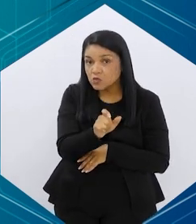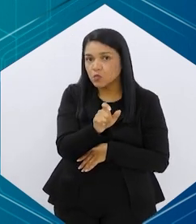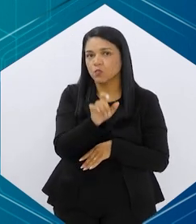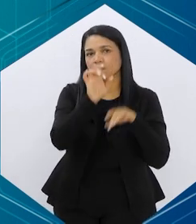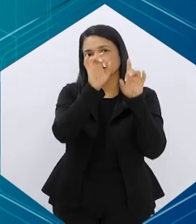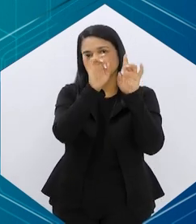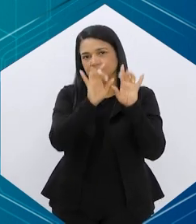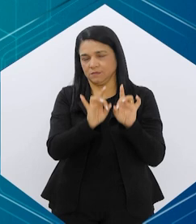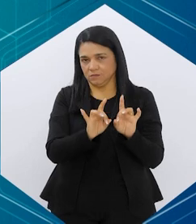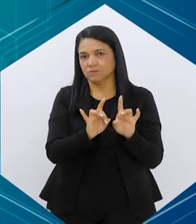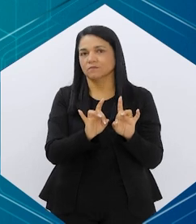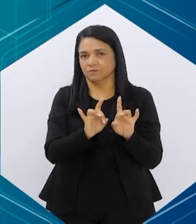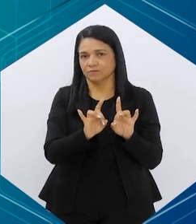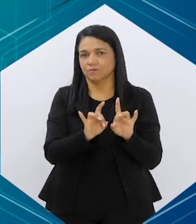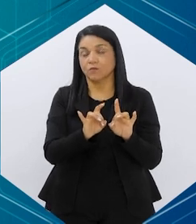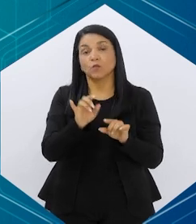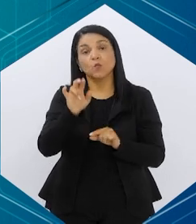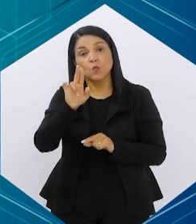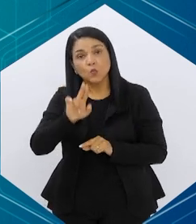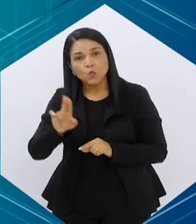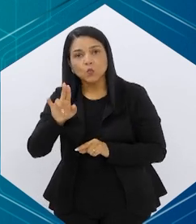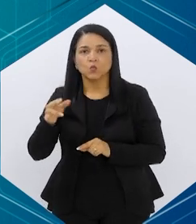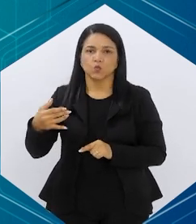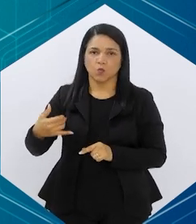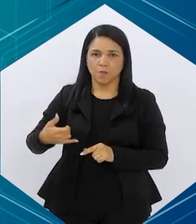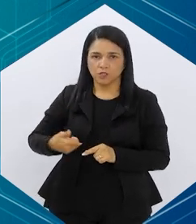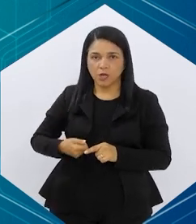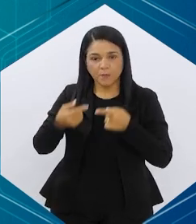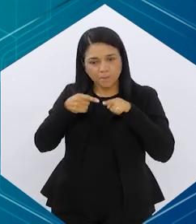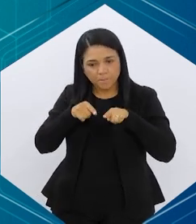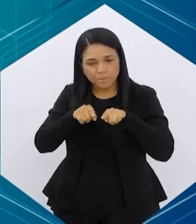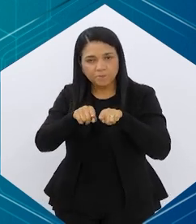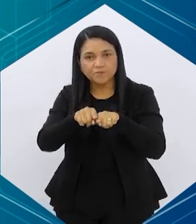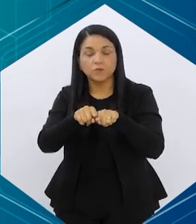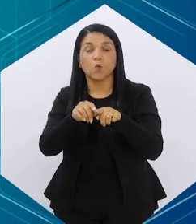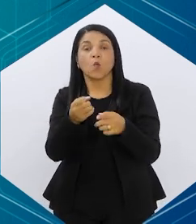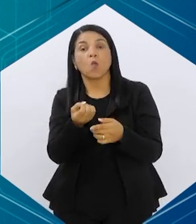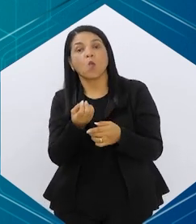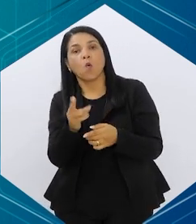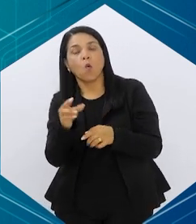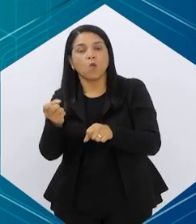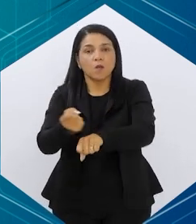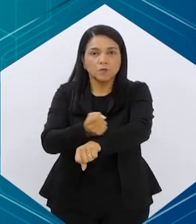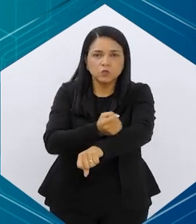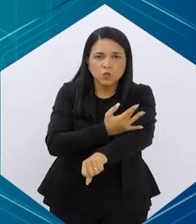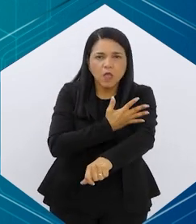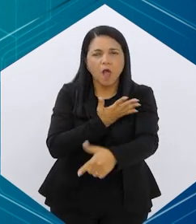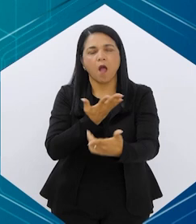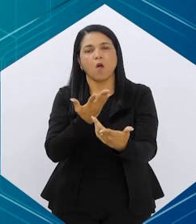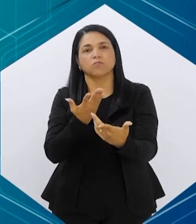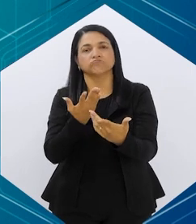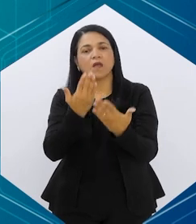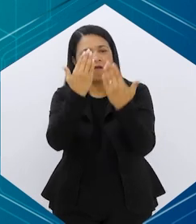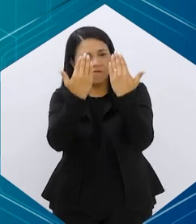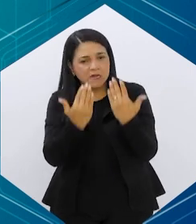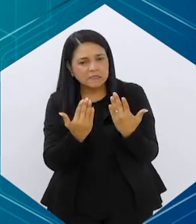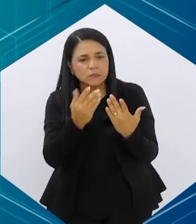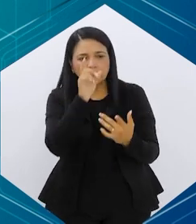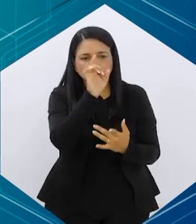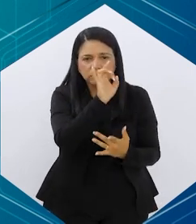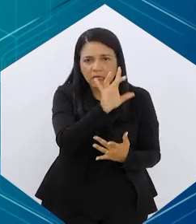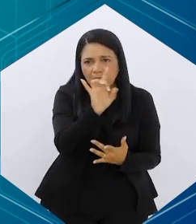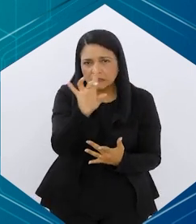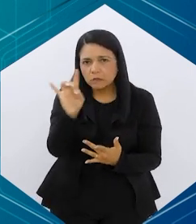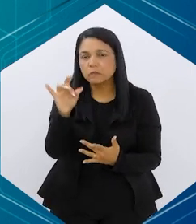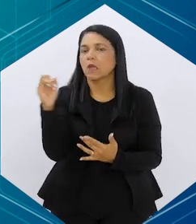e aí sim, em uso de algum medicamento, com alguma questão emocional envolvida, então a avaliação individual